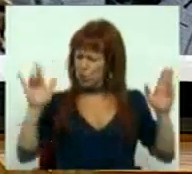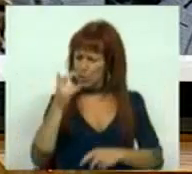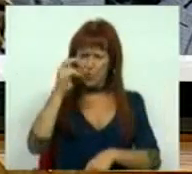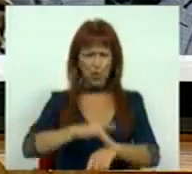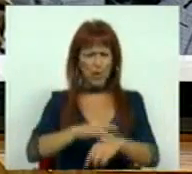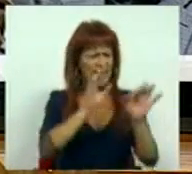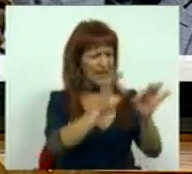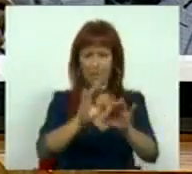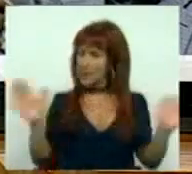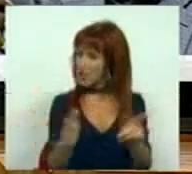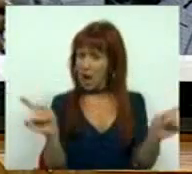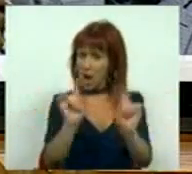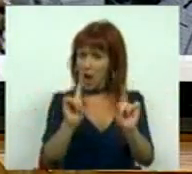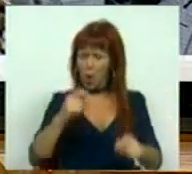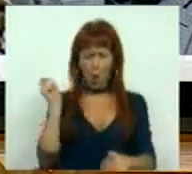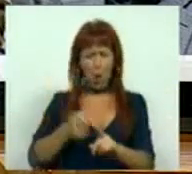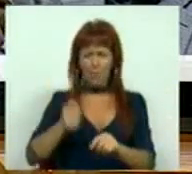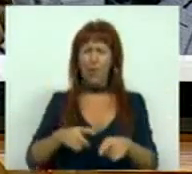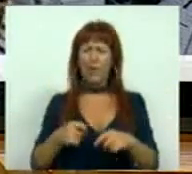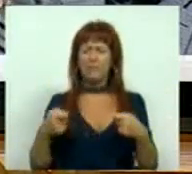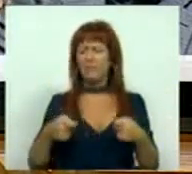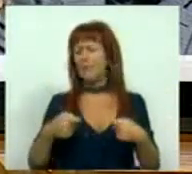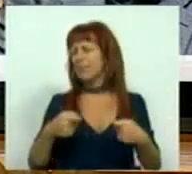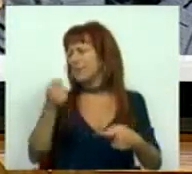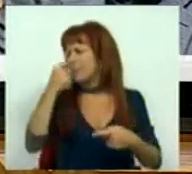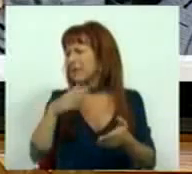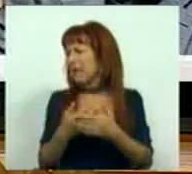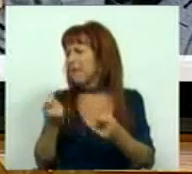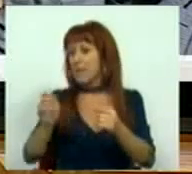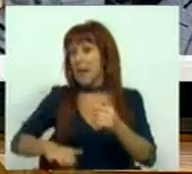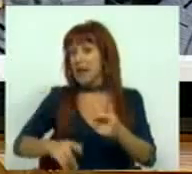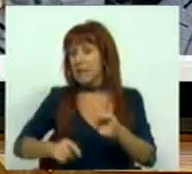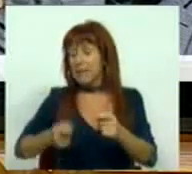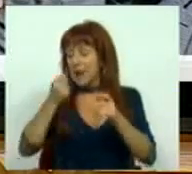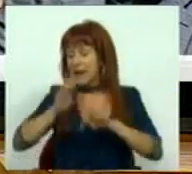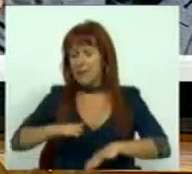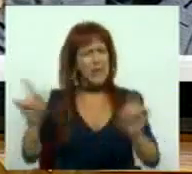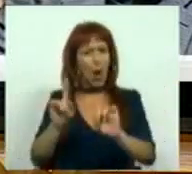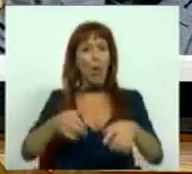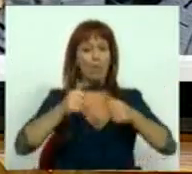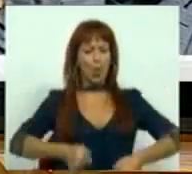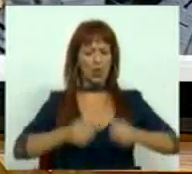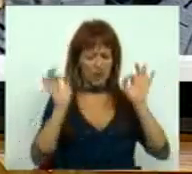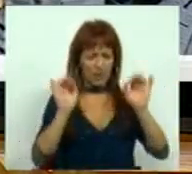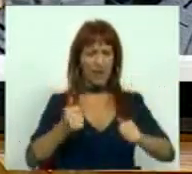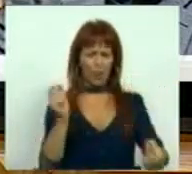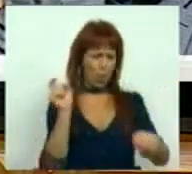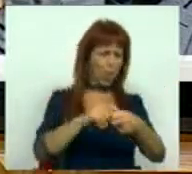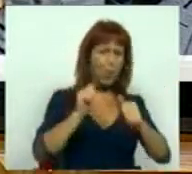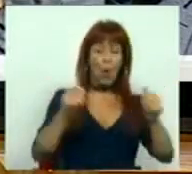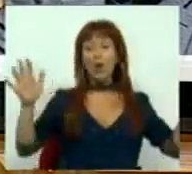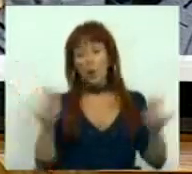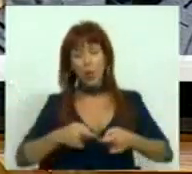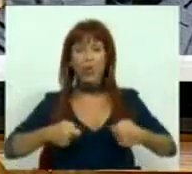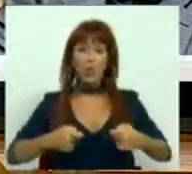doentes em tratamento ou martelando as terapêuticas para as tornar mais baratas. Bom tratamento e boa adesão reduzem os